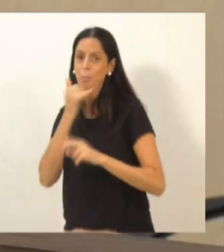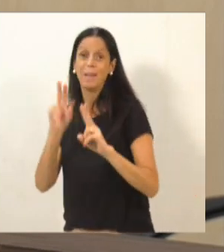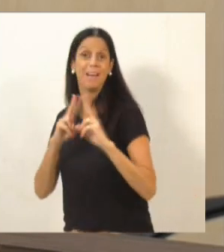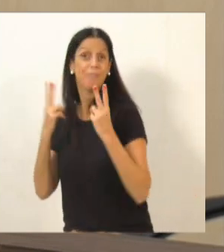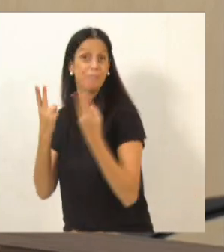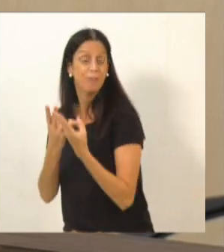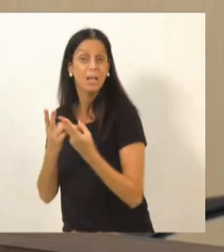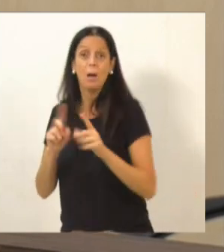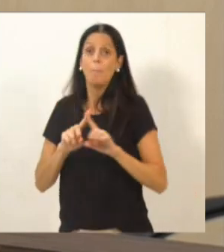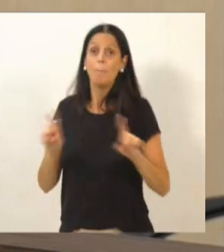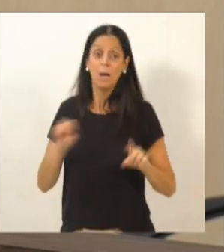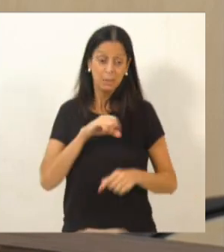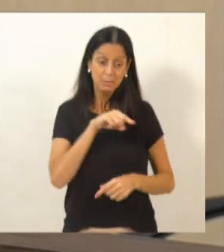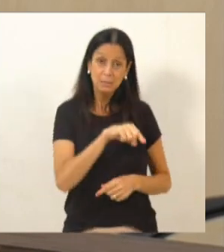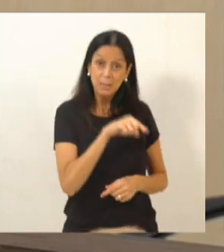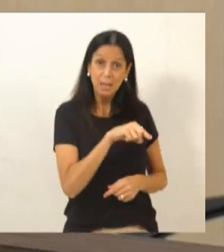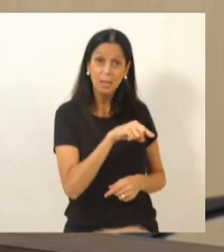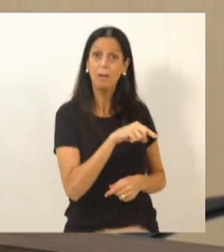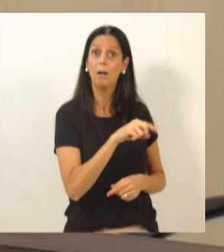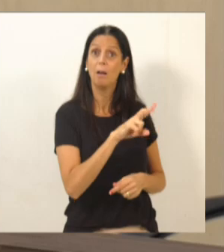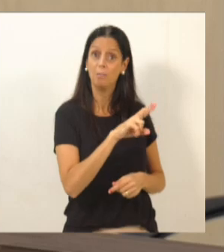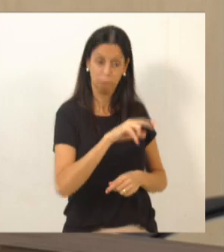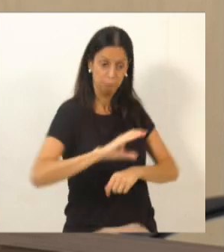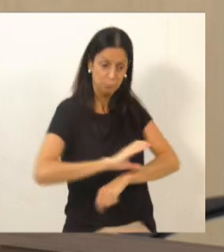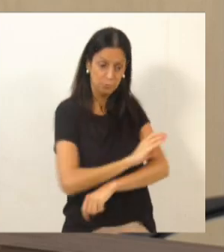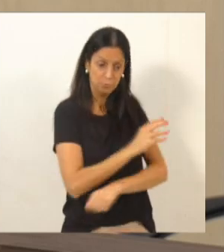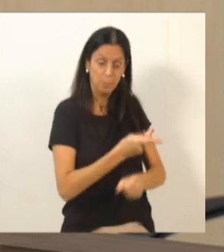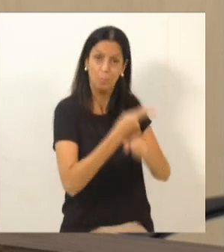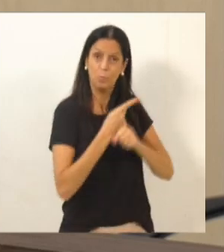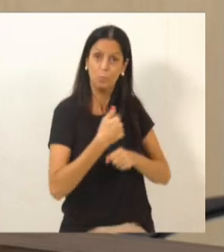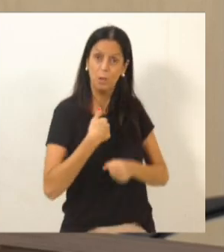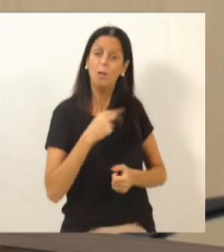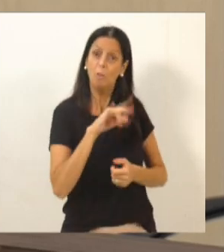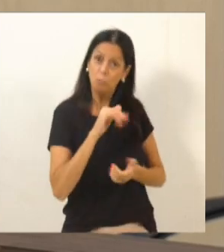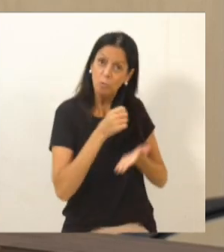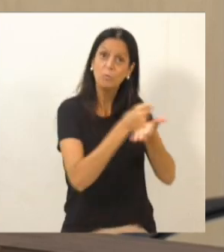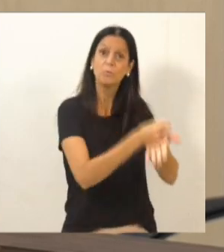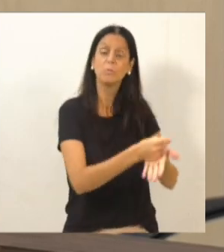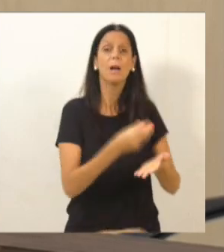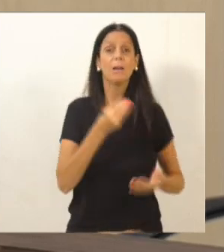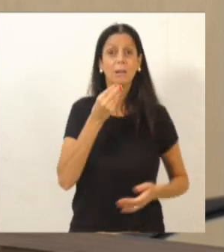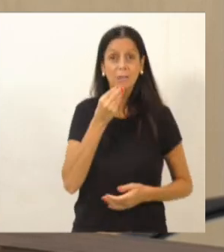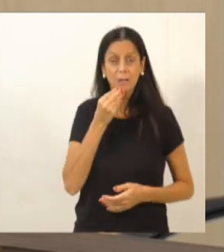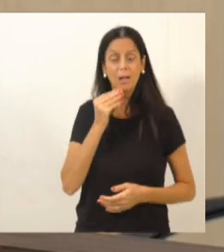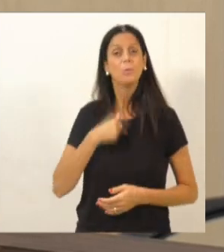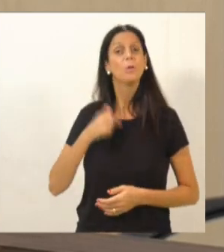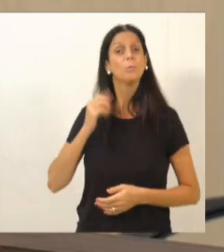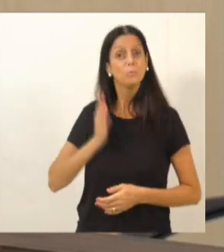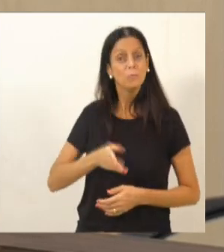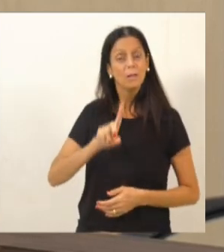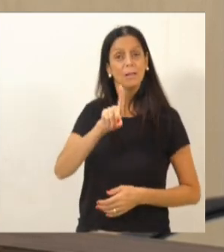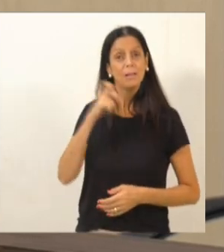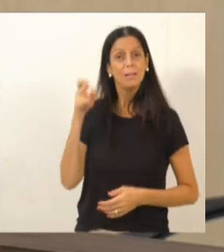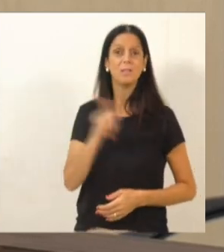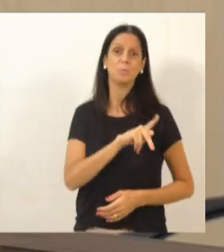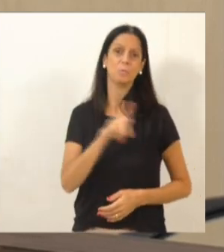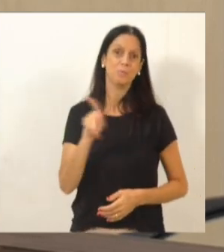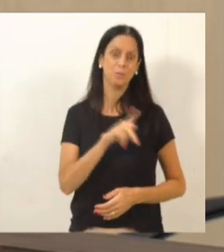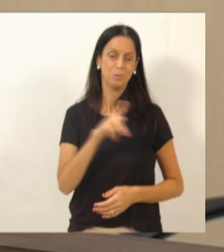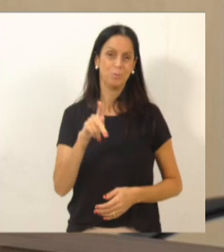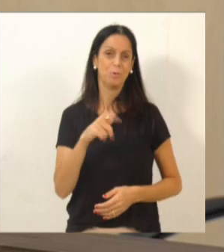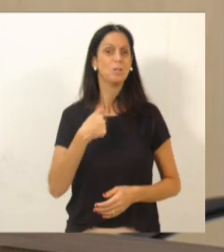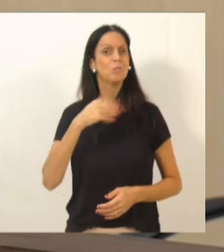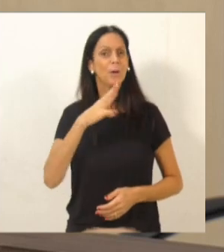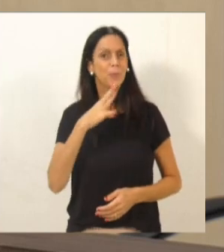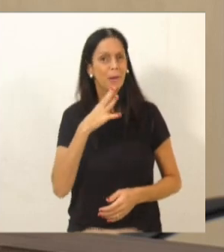Itopava, eu vou atender, como já vieram, porque, ainda mais nós, que somos educadores, tivemos alunos espalhados pela cidade inteira, se alguém vier do Garcia, nós vamos atender